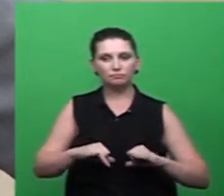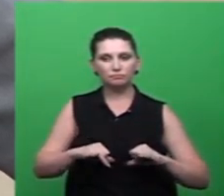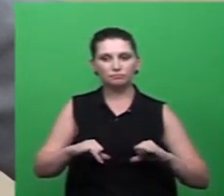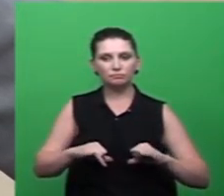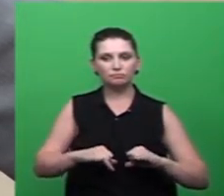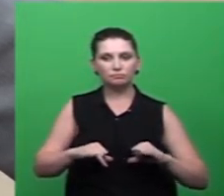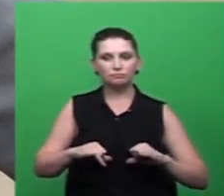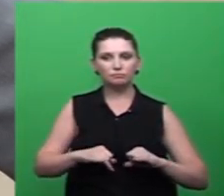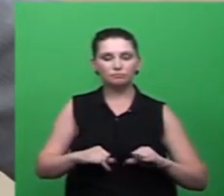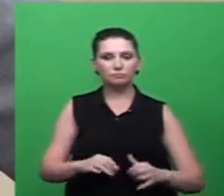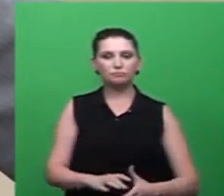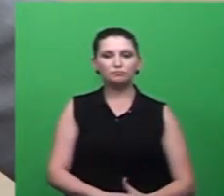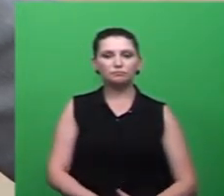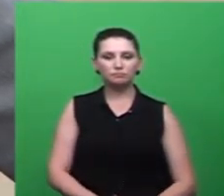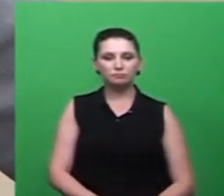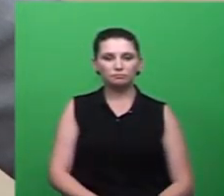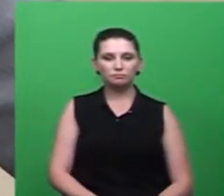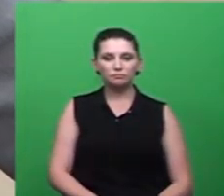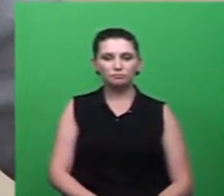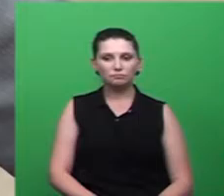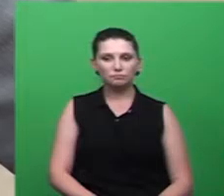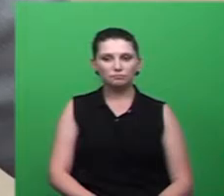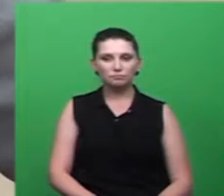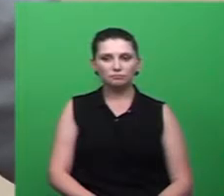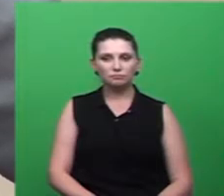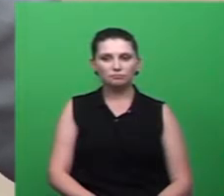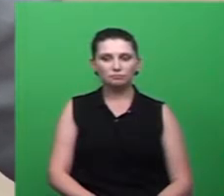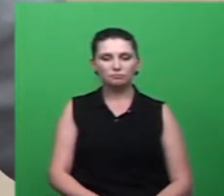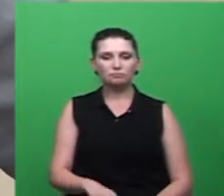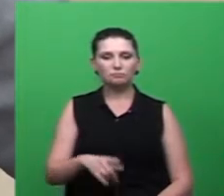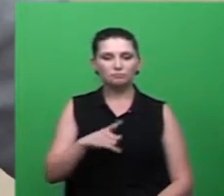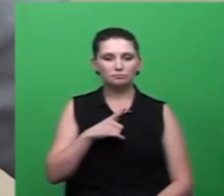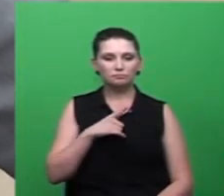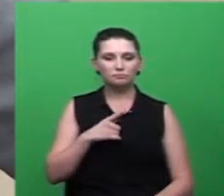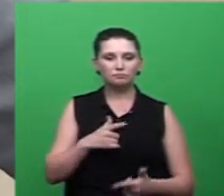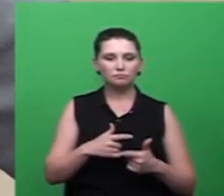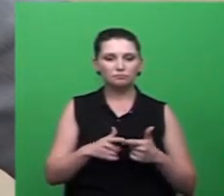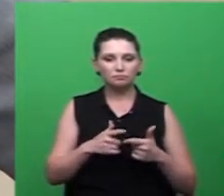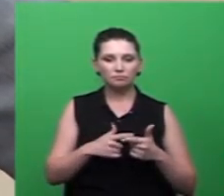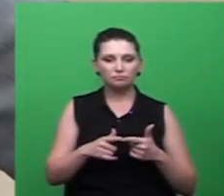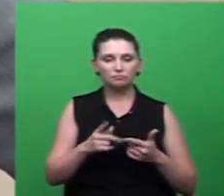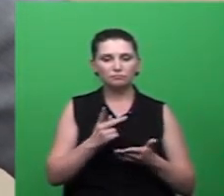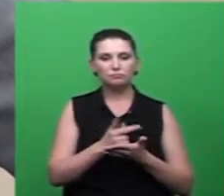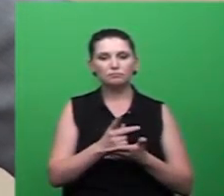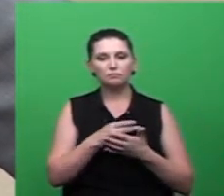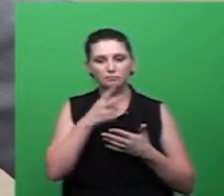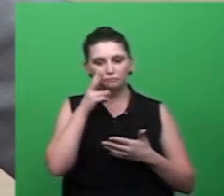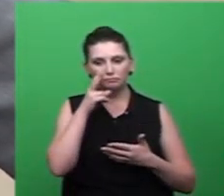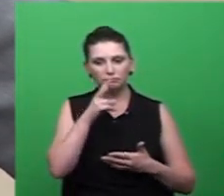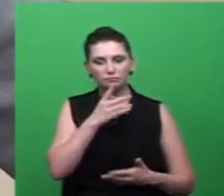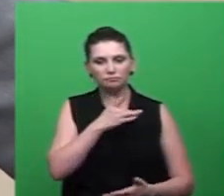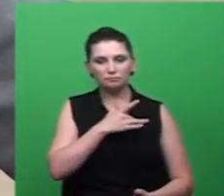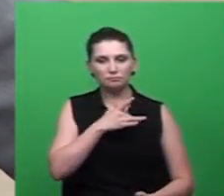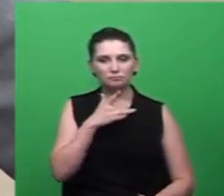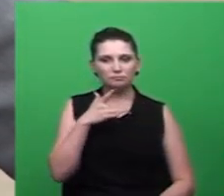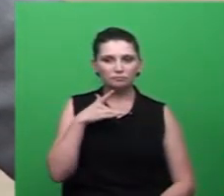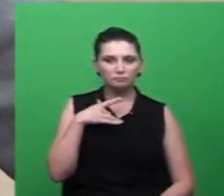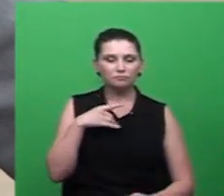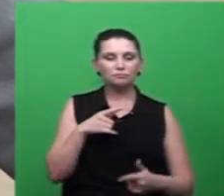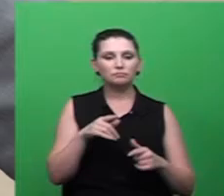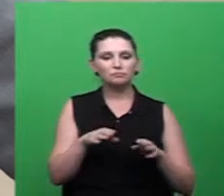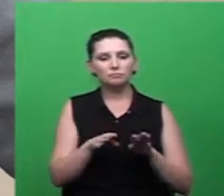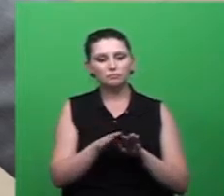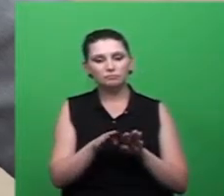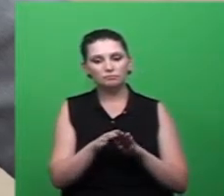terão resolutibilidade como nunca foi visto dentro da saúde de Criciúma questões históricas que me